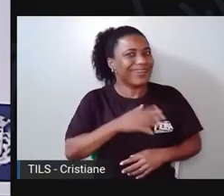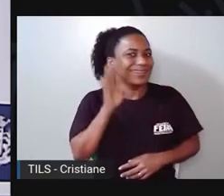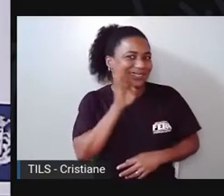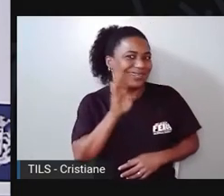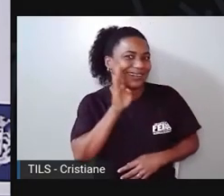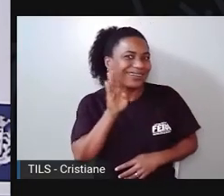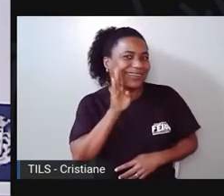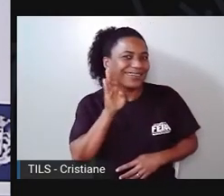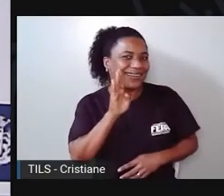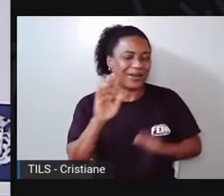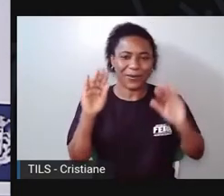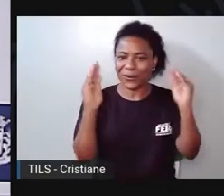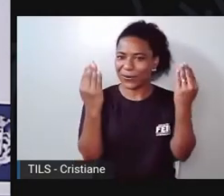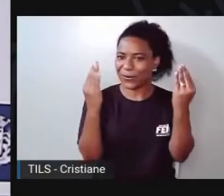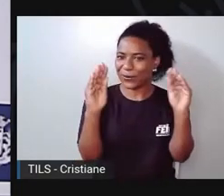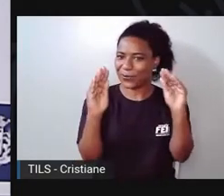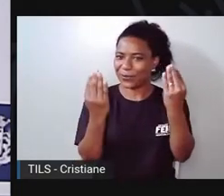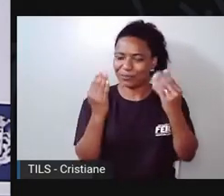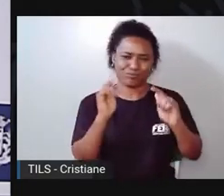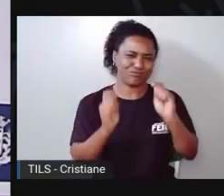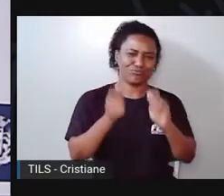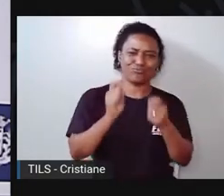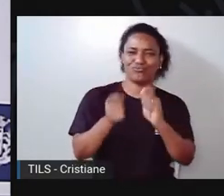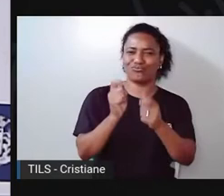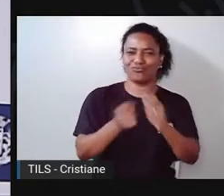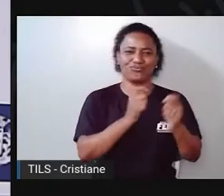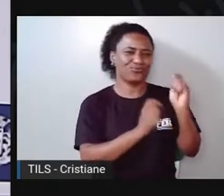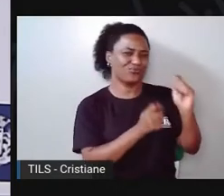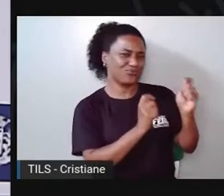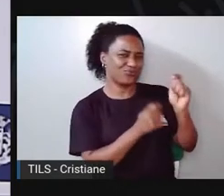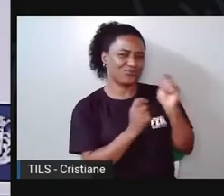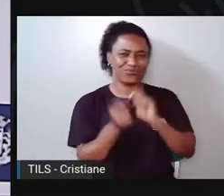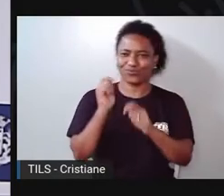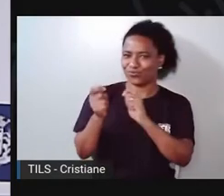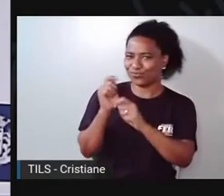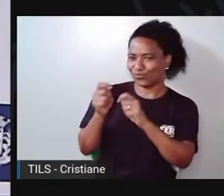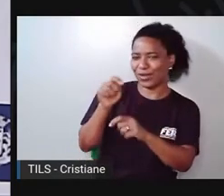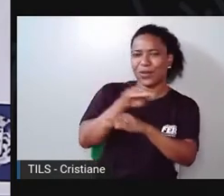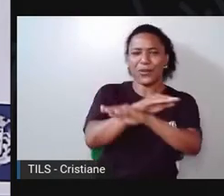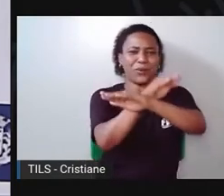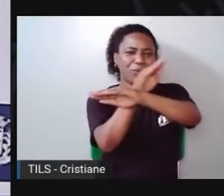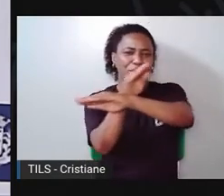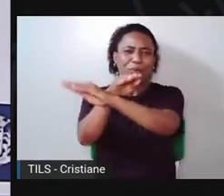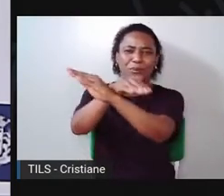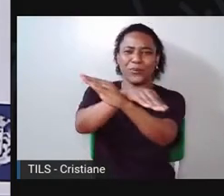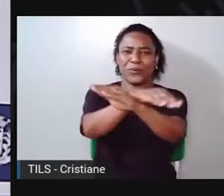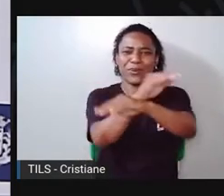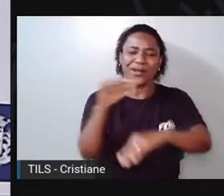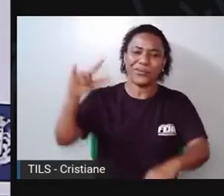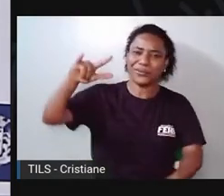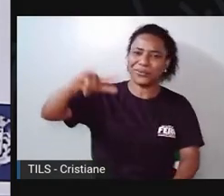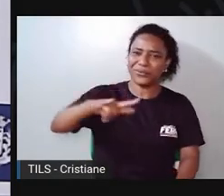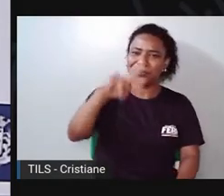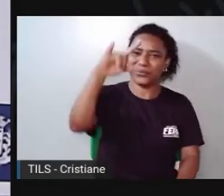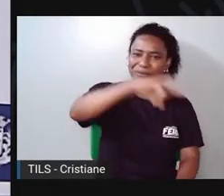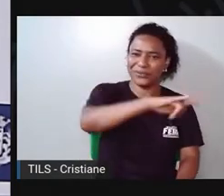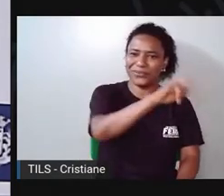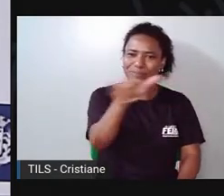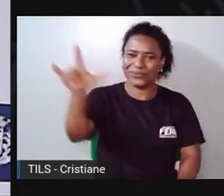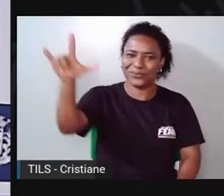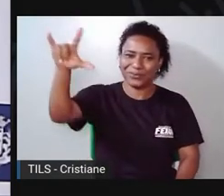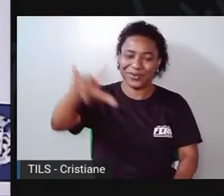transformar as colheres em instrumento musical e fazer de conta que é um avião fazer de conta que é um ET